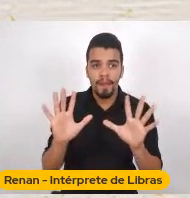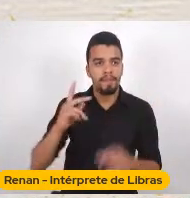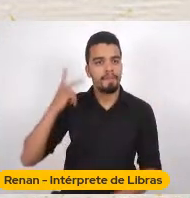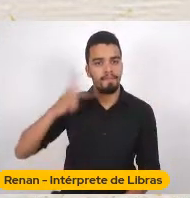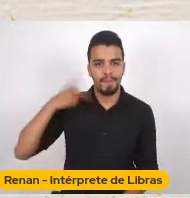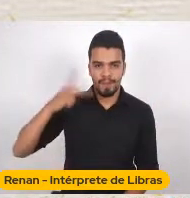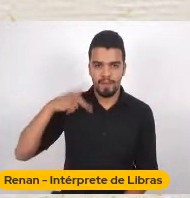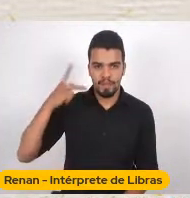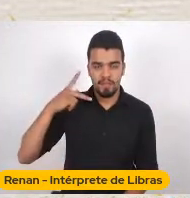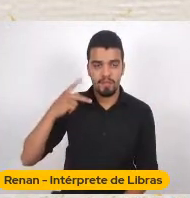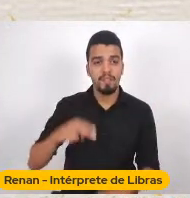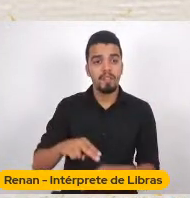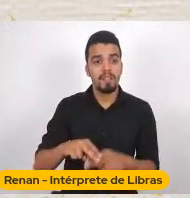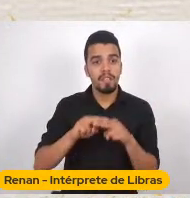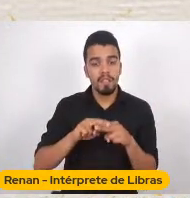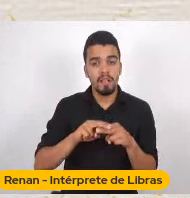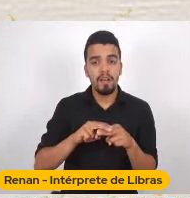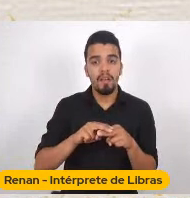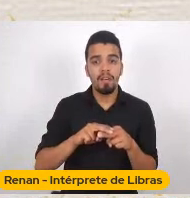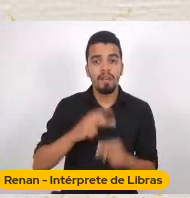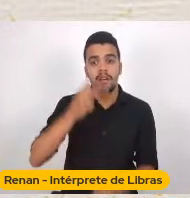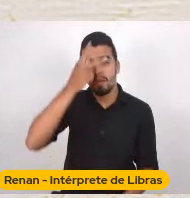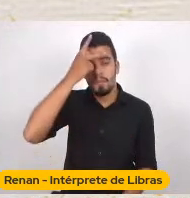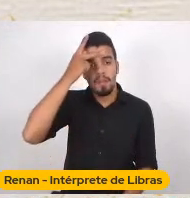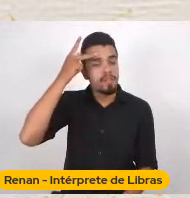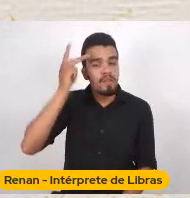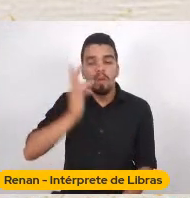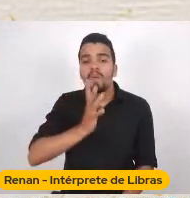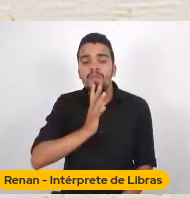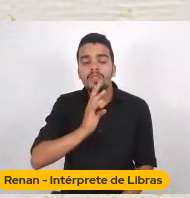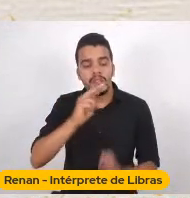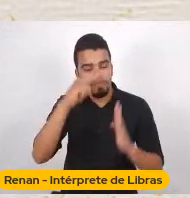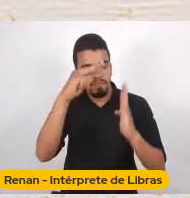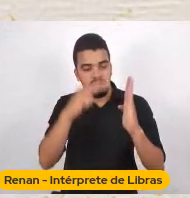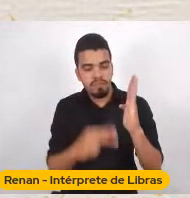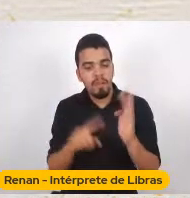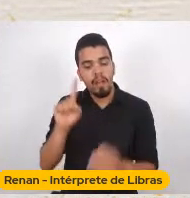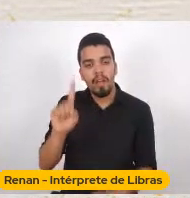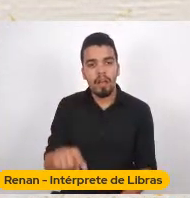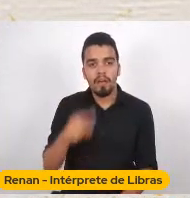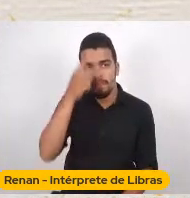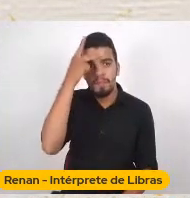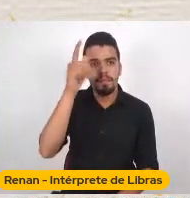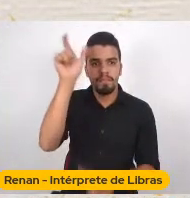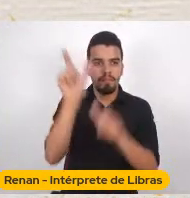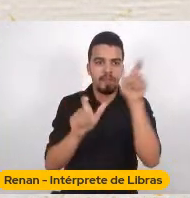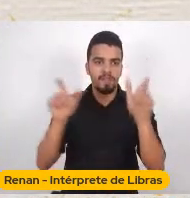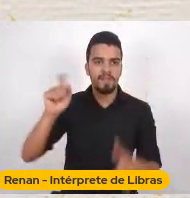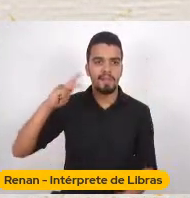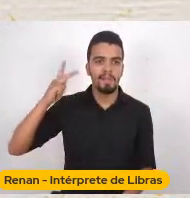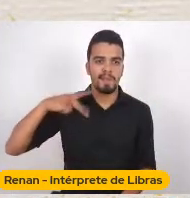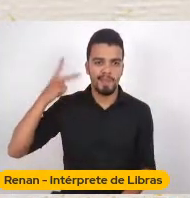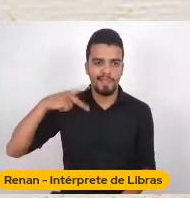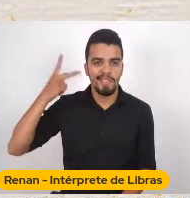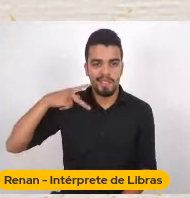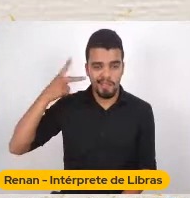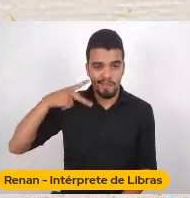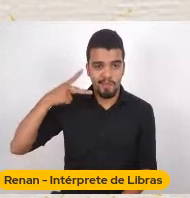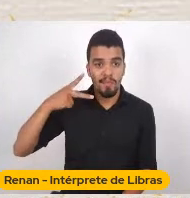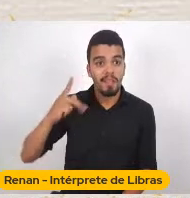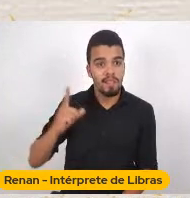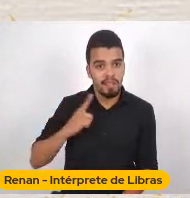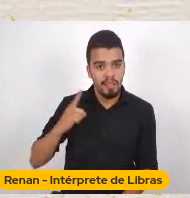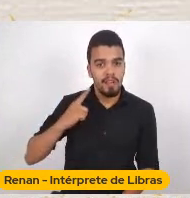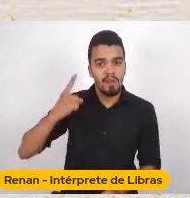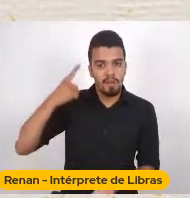leitor É antes de qualquer coisa Um sujeito político E esse sujeito político É um sujeito político Que tem um compromisso